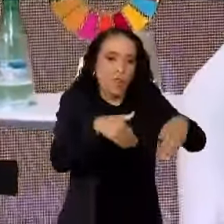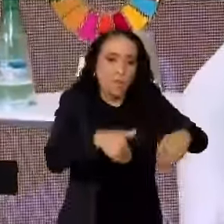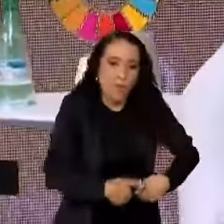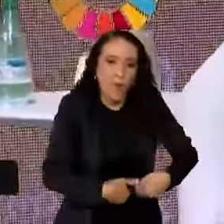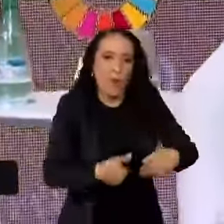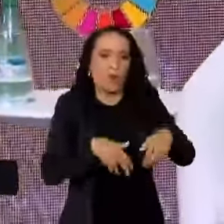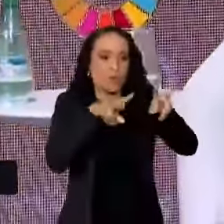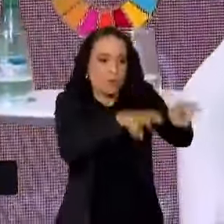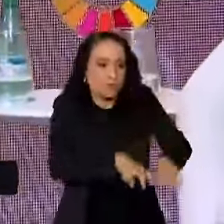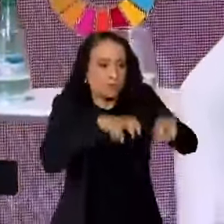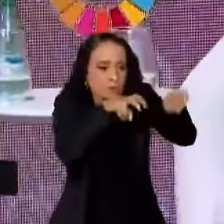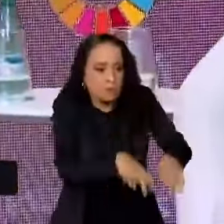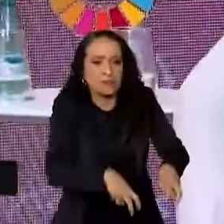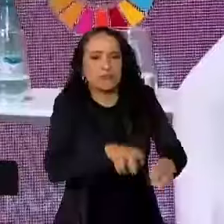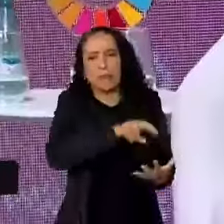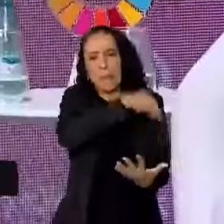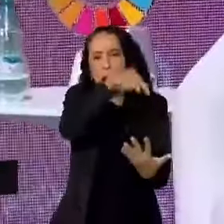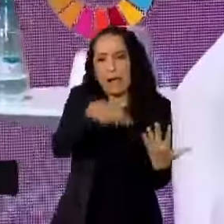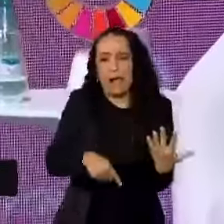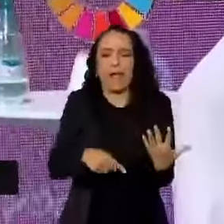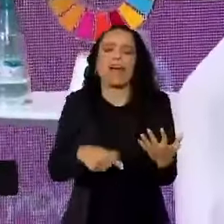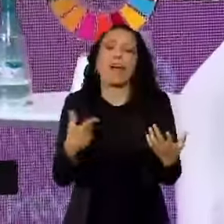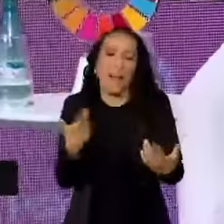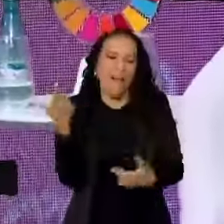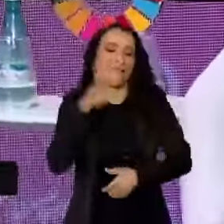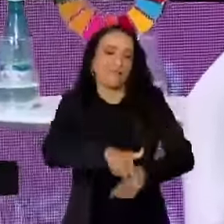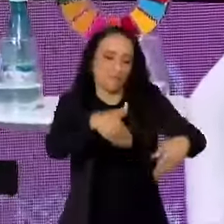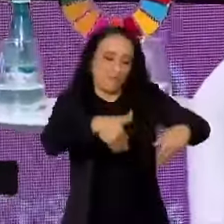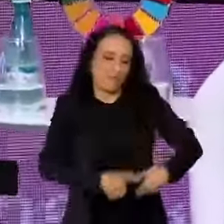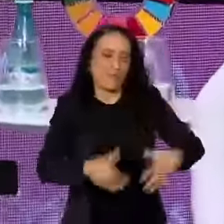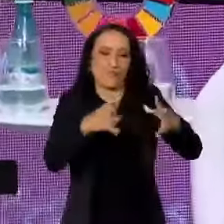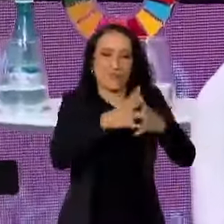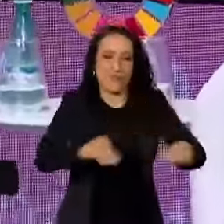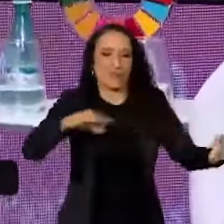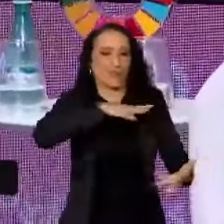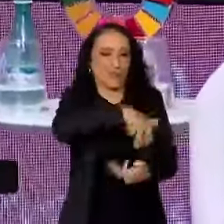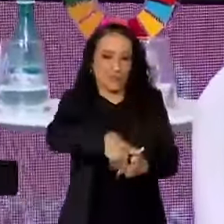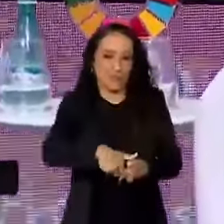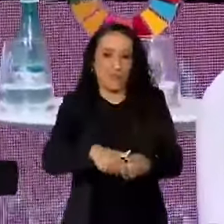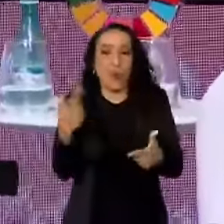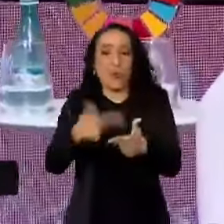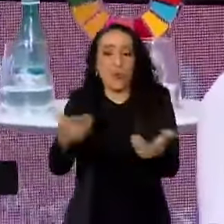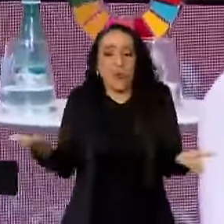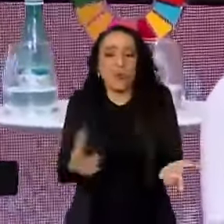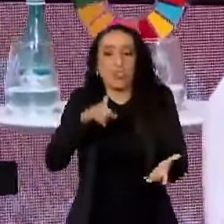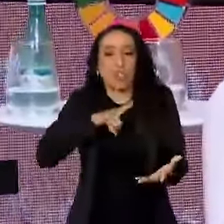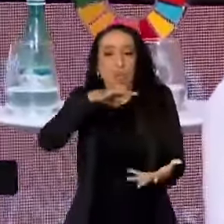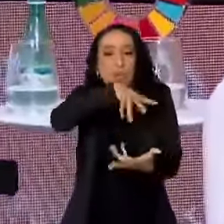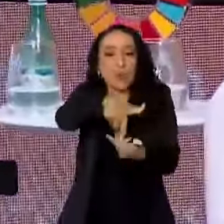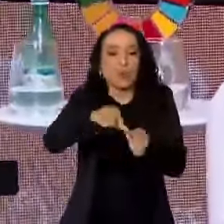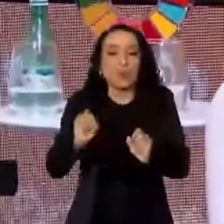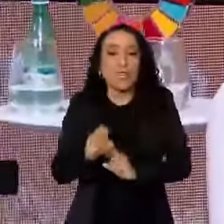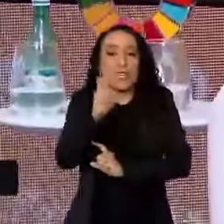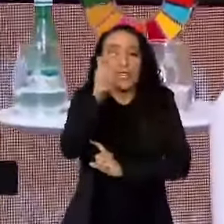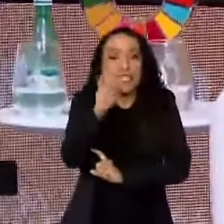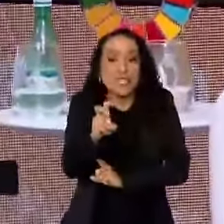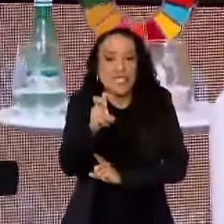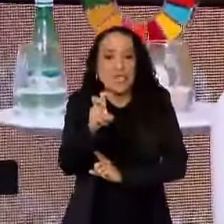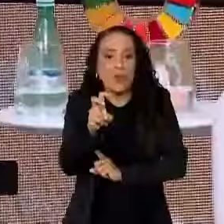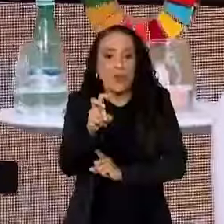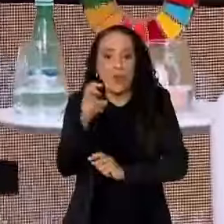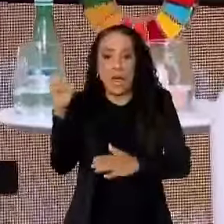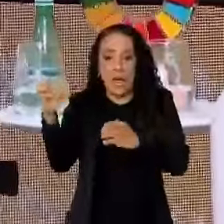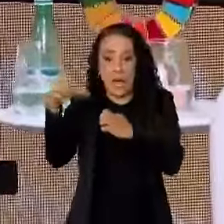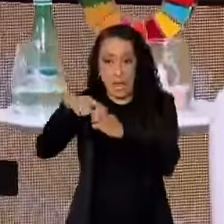fome no mundo. O problema é que você tem hoje no planeta Terra cinco mega